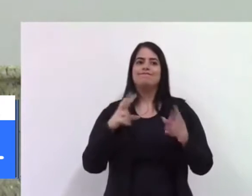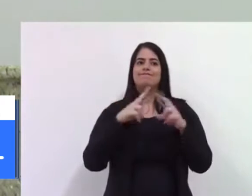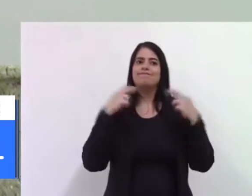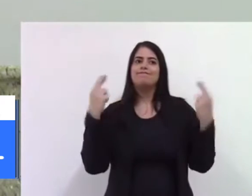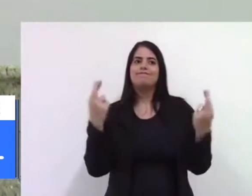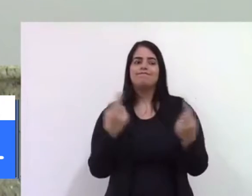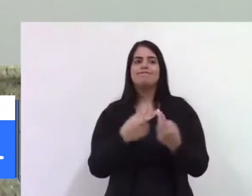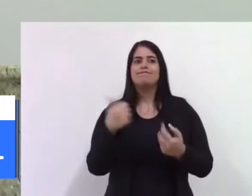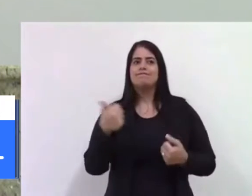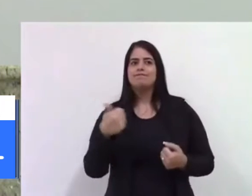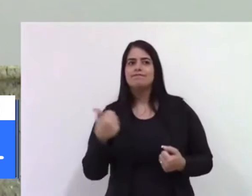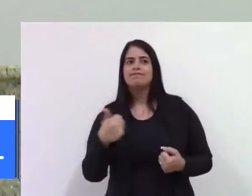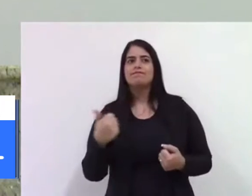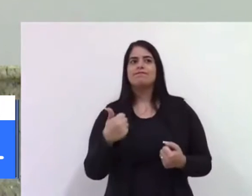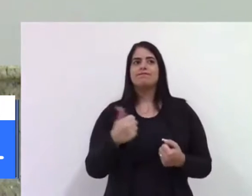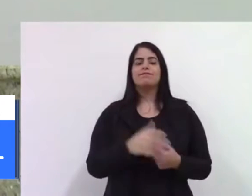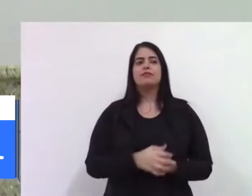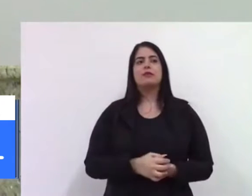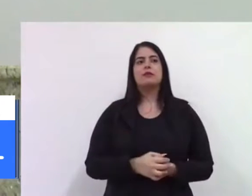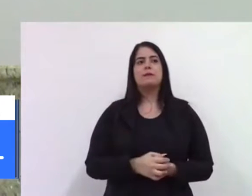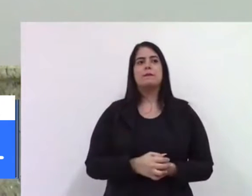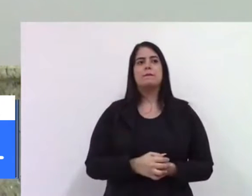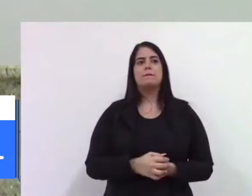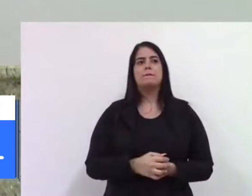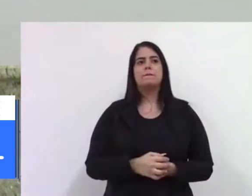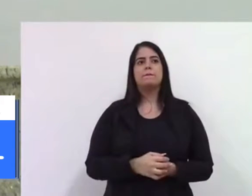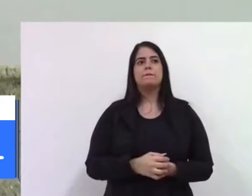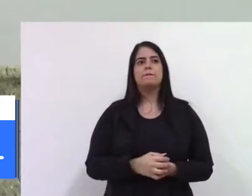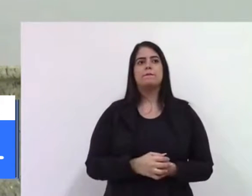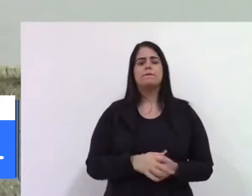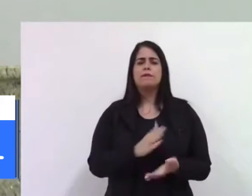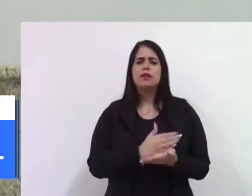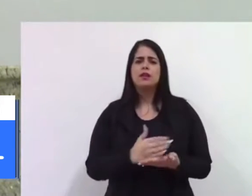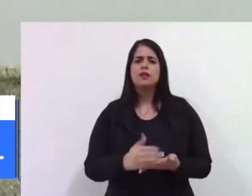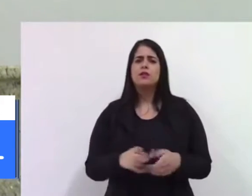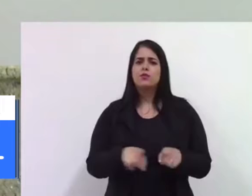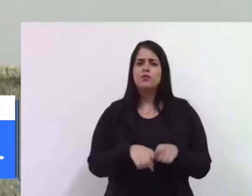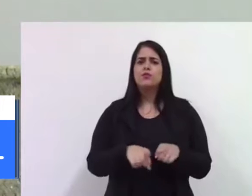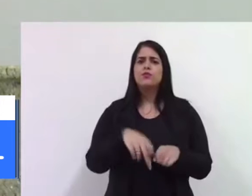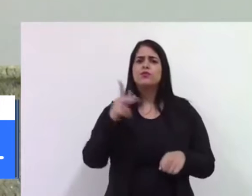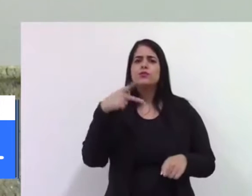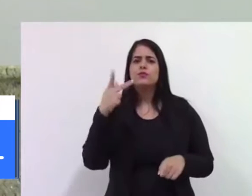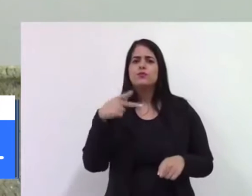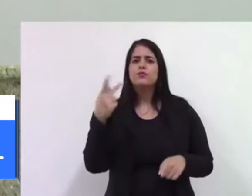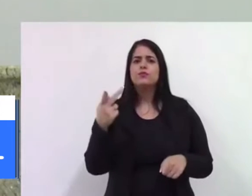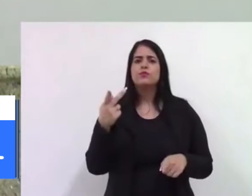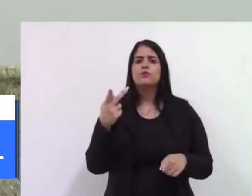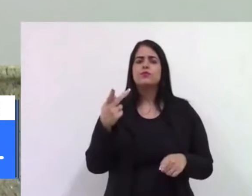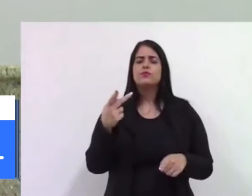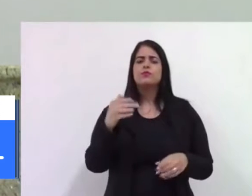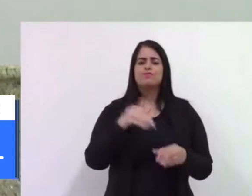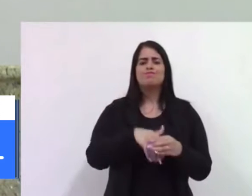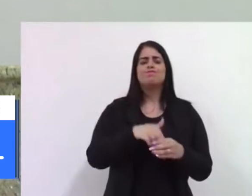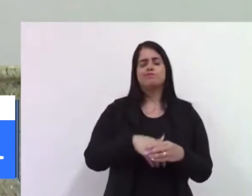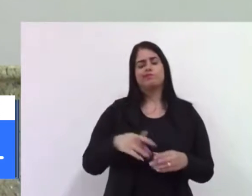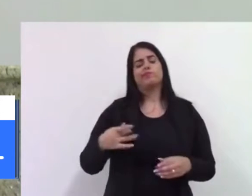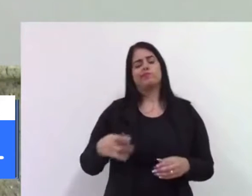o segundo período legislativo nesta casa. E vou começar também falando do voto de pesar e felicitações.